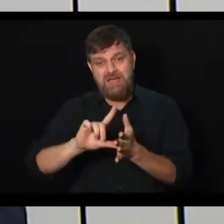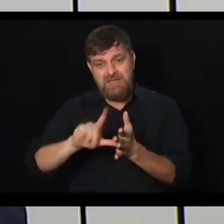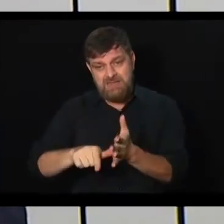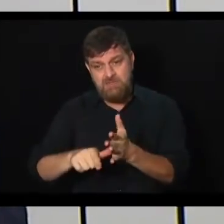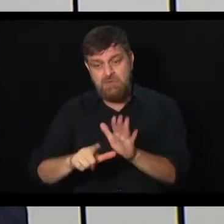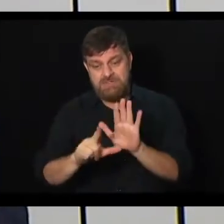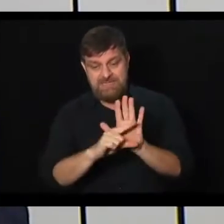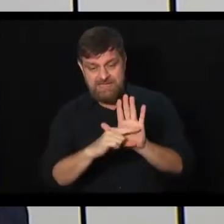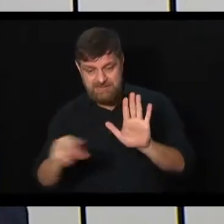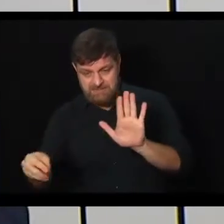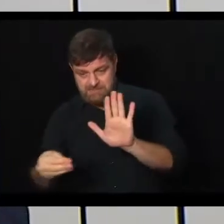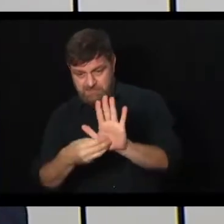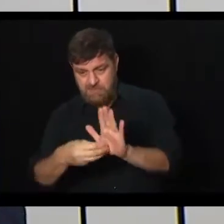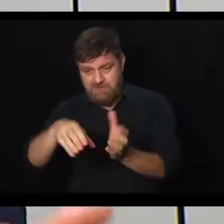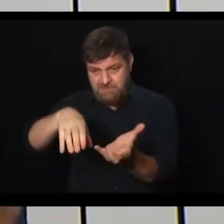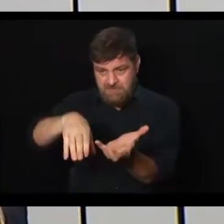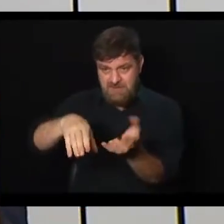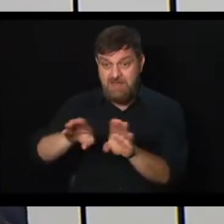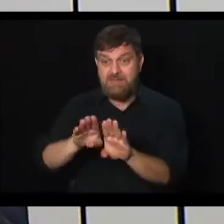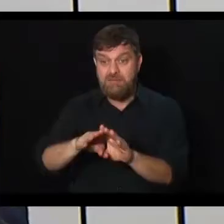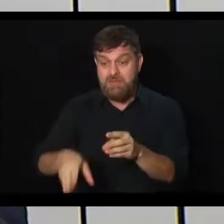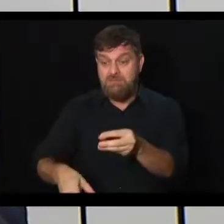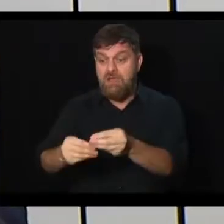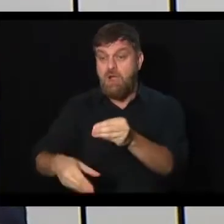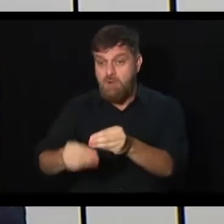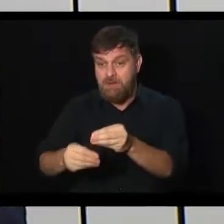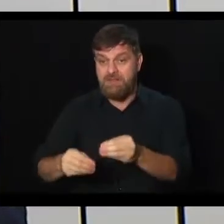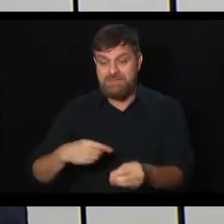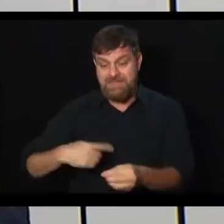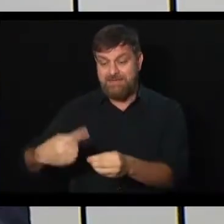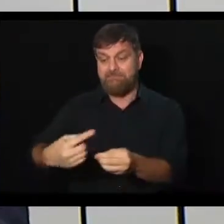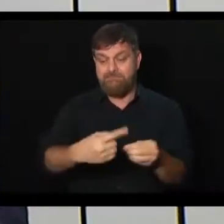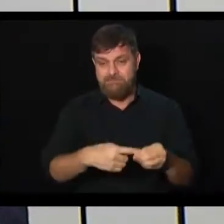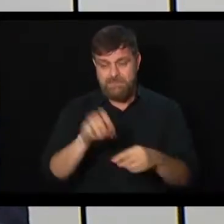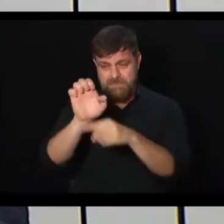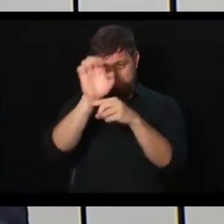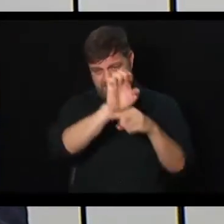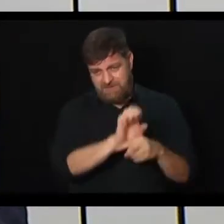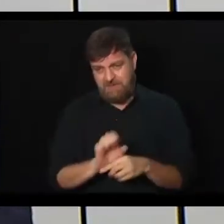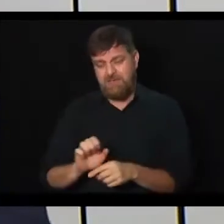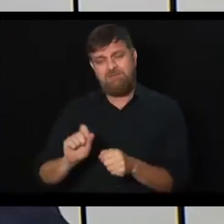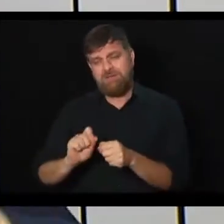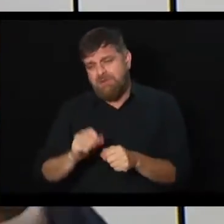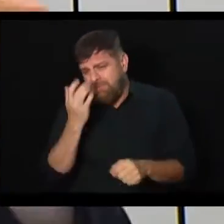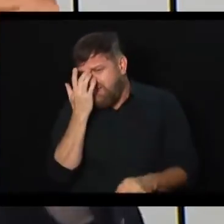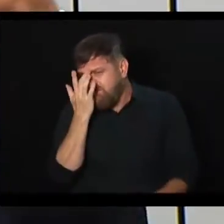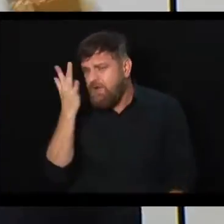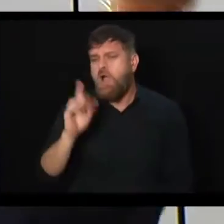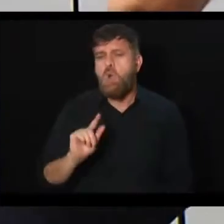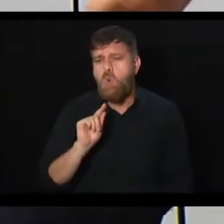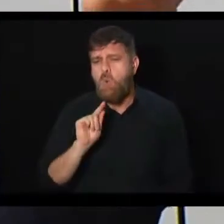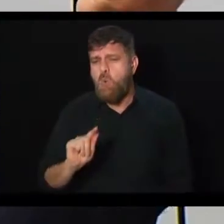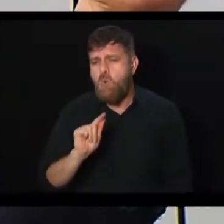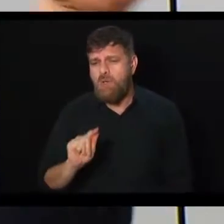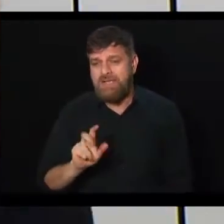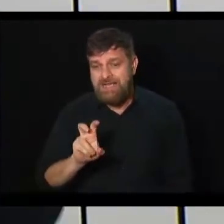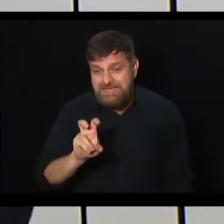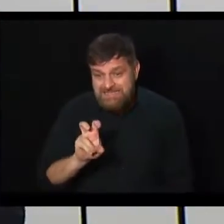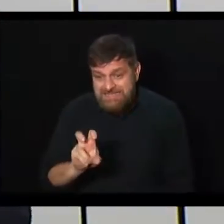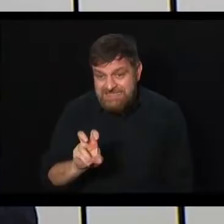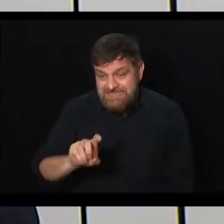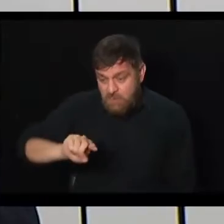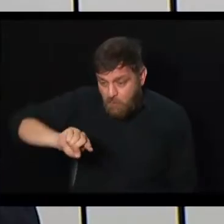do Senado, também para incluir estados e municípios, que vai facilitar para que mais de 5 mil